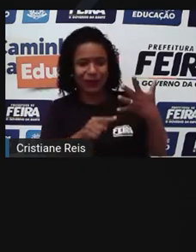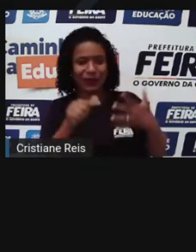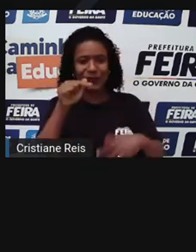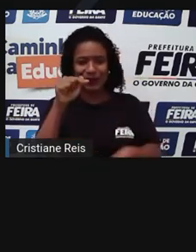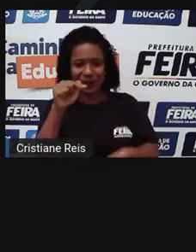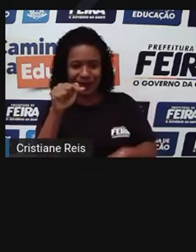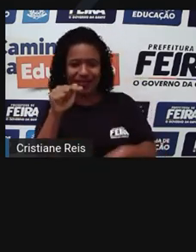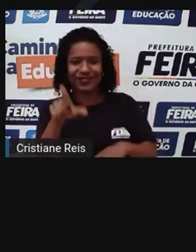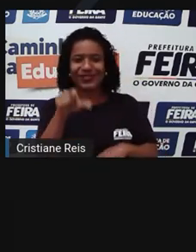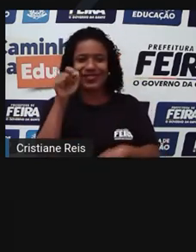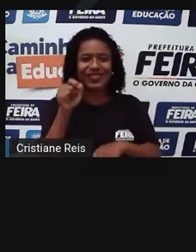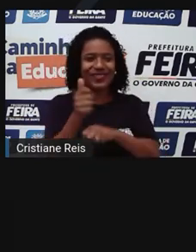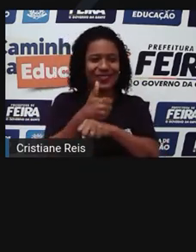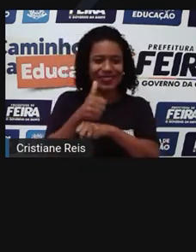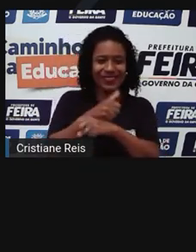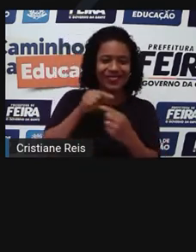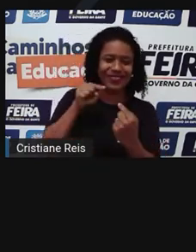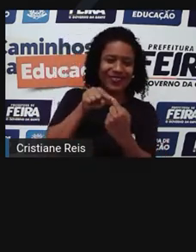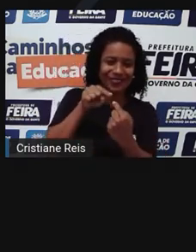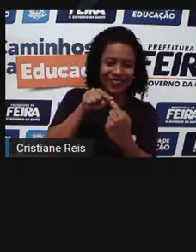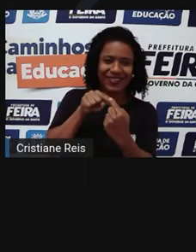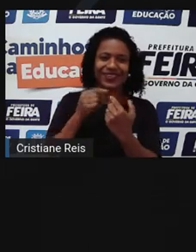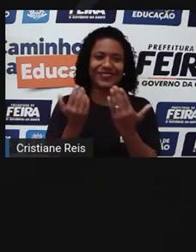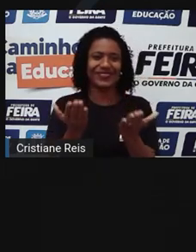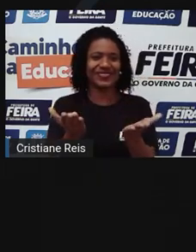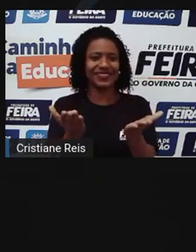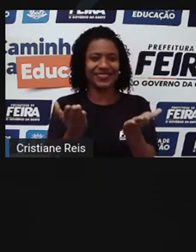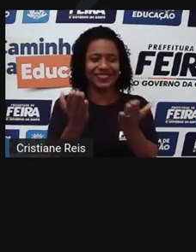tem a ver com o seu jeito e com as suas vontades.